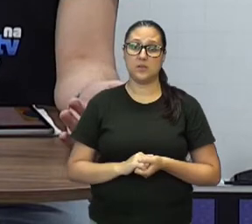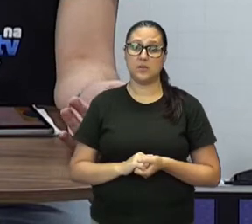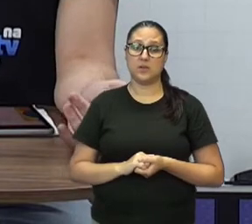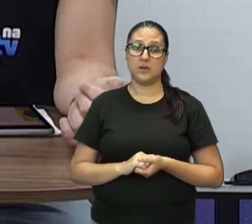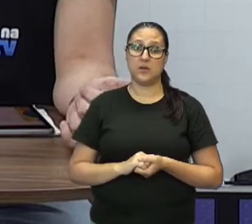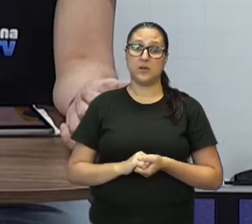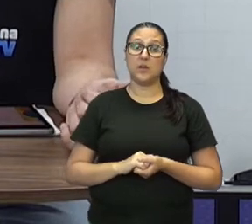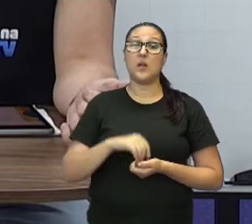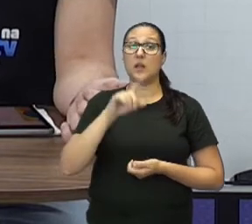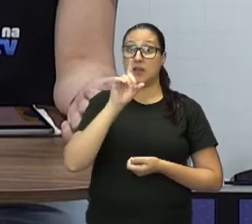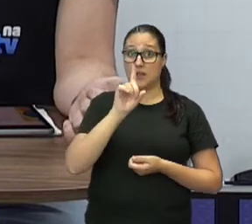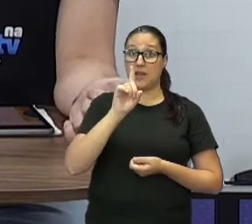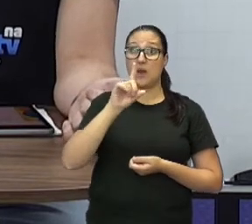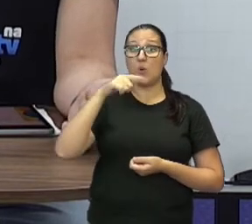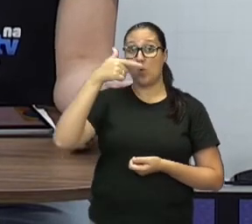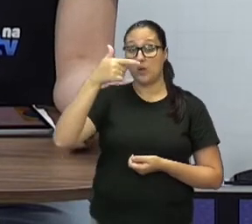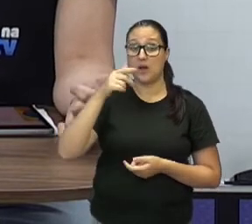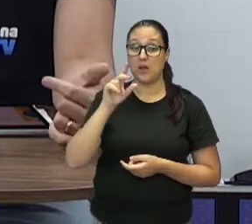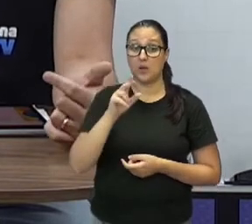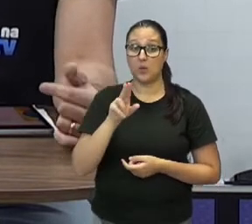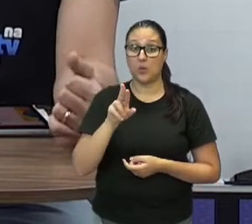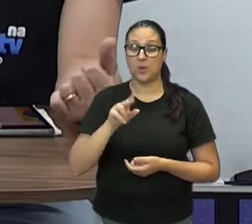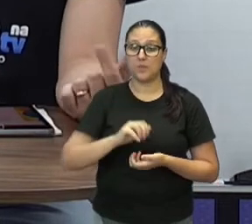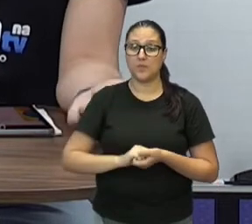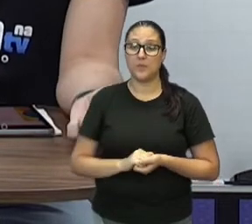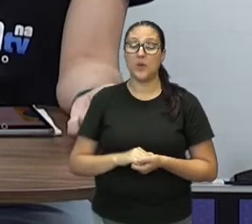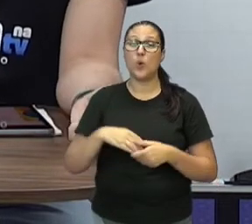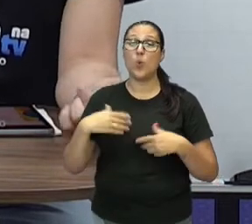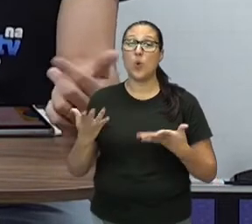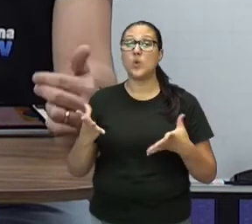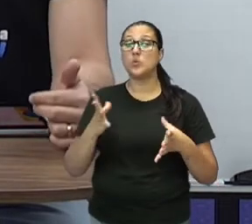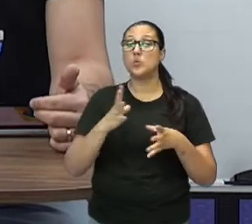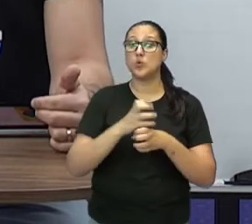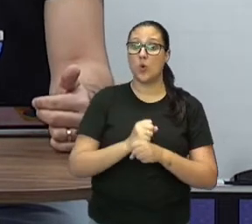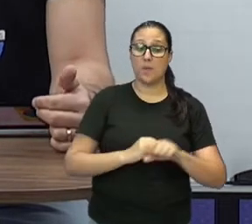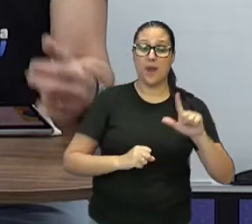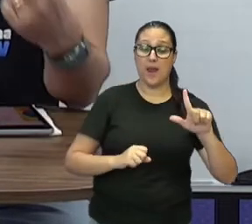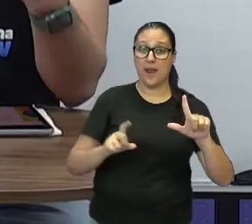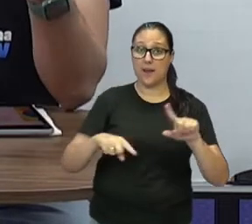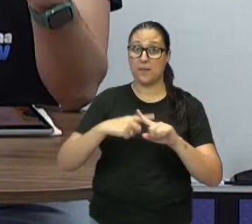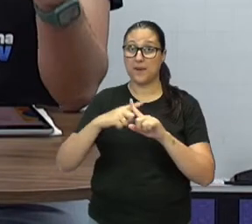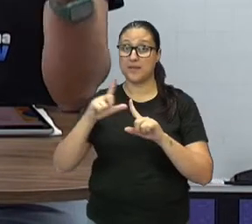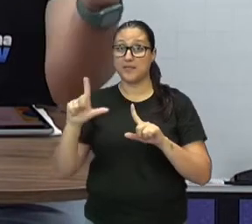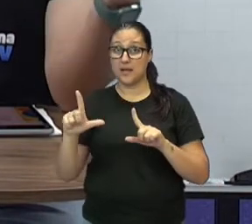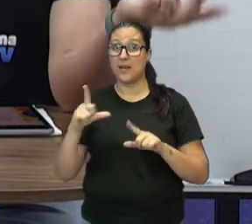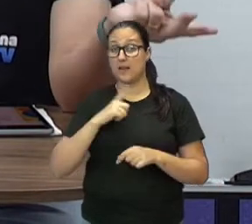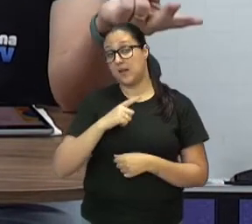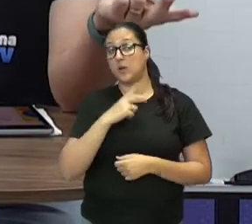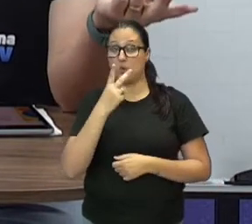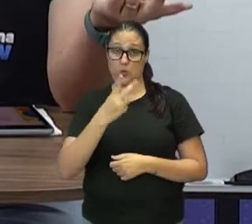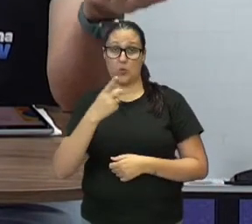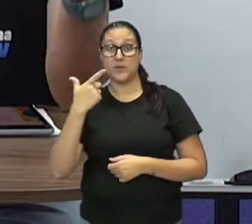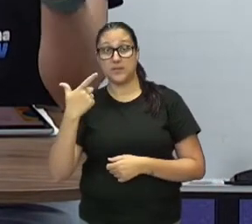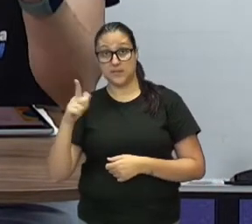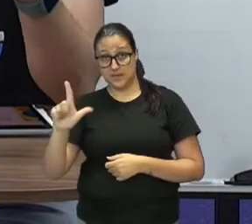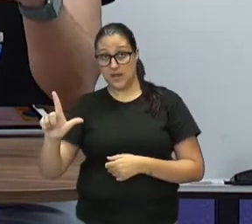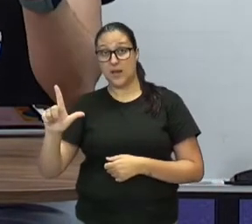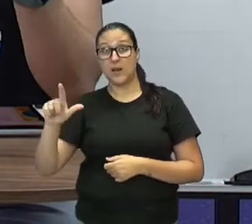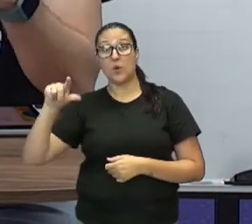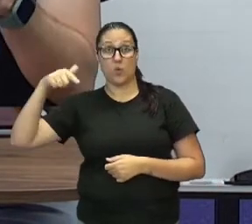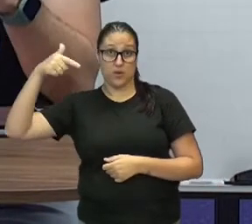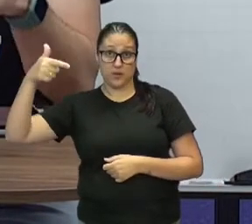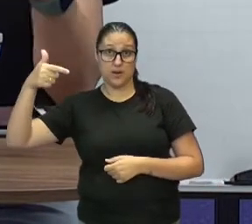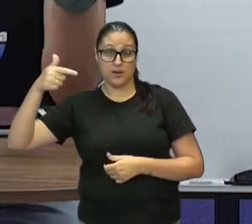quadrado, então, é igual... Quando eu somo L ao quadrado mais L ao quadrado, eu não vou ter dois L ao quadrado? É como